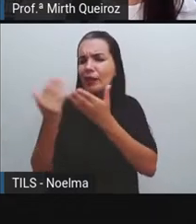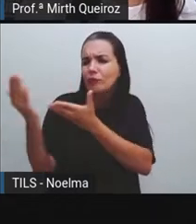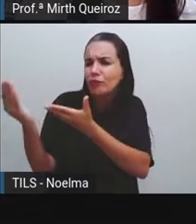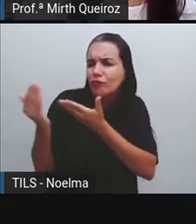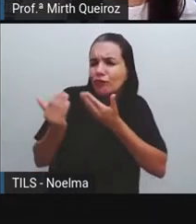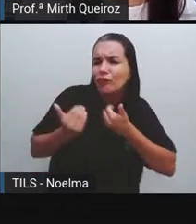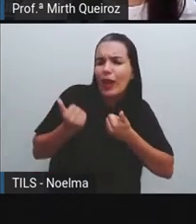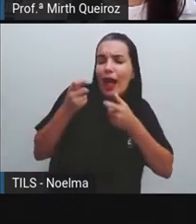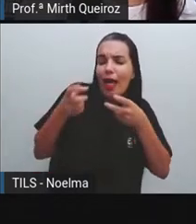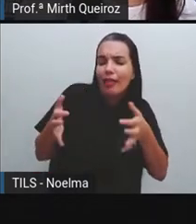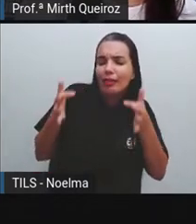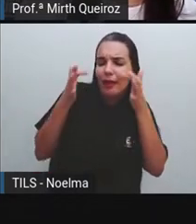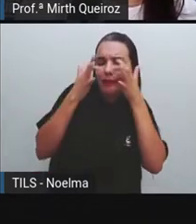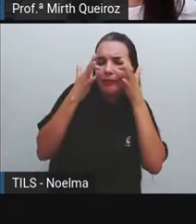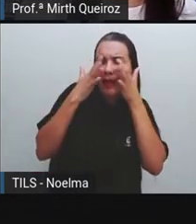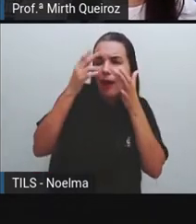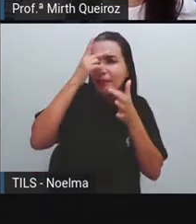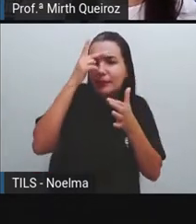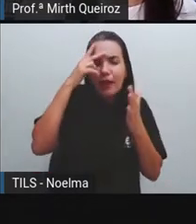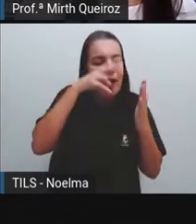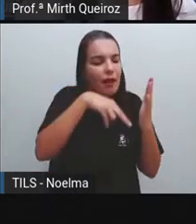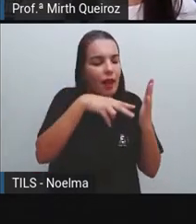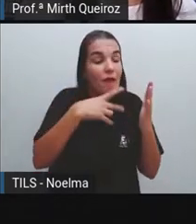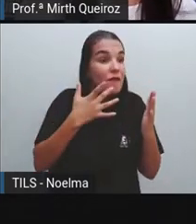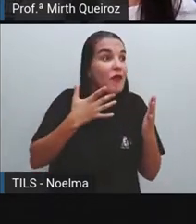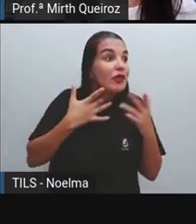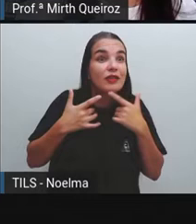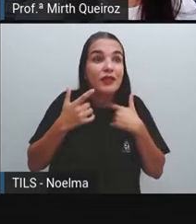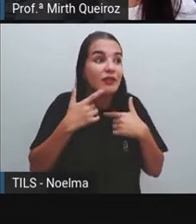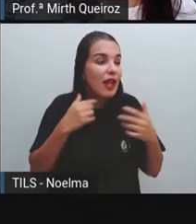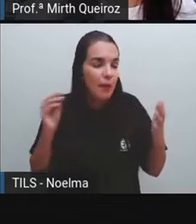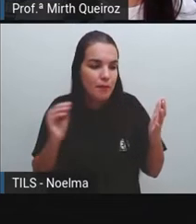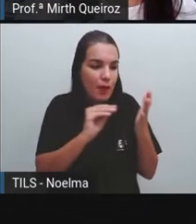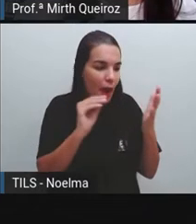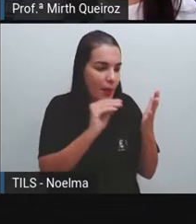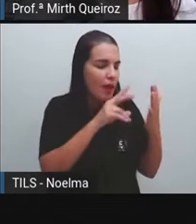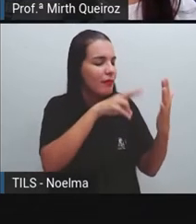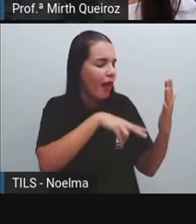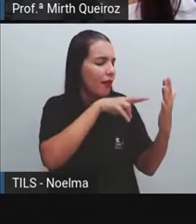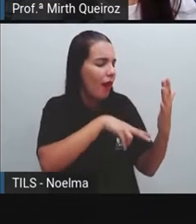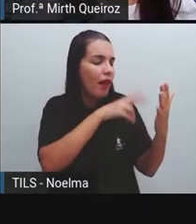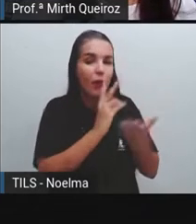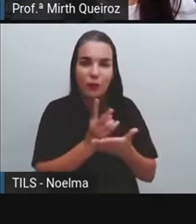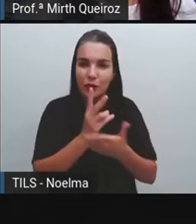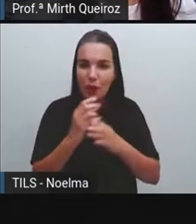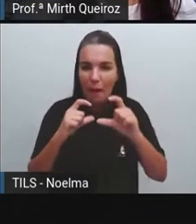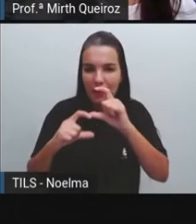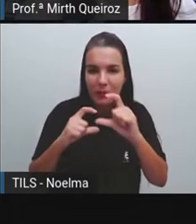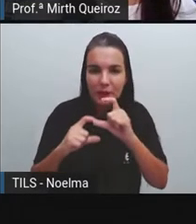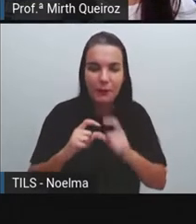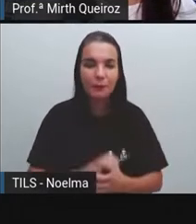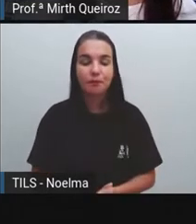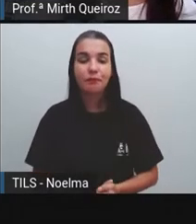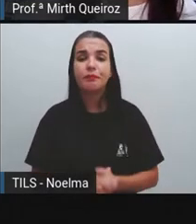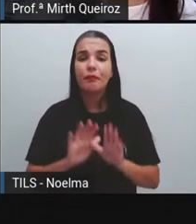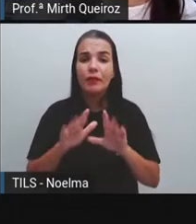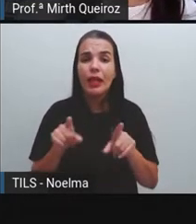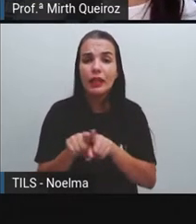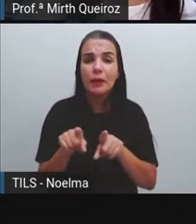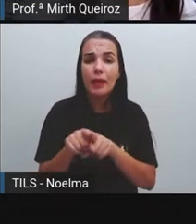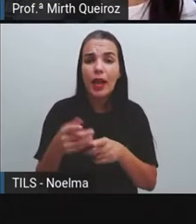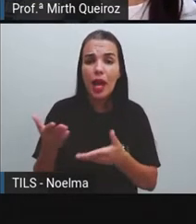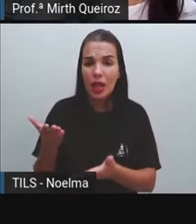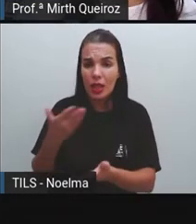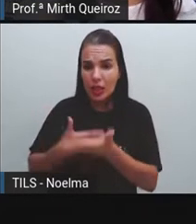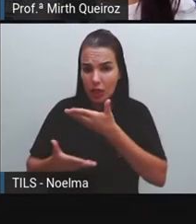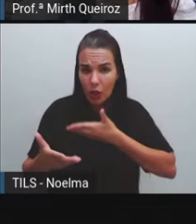dessa história que está sendo contada. Então, eles vão utilizando vários recursos aí. Para se comunicar, as falas dos personagens são